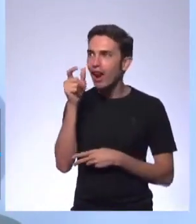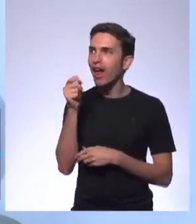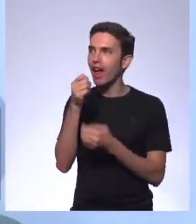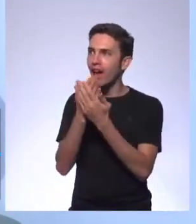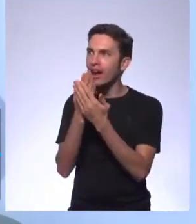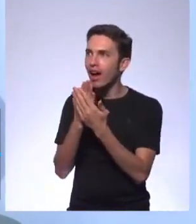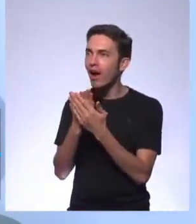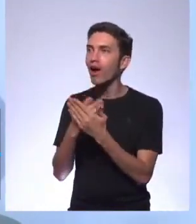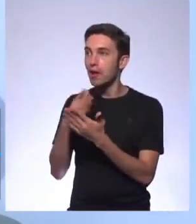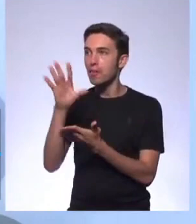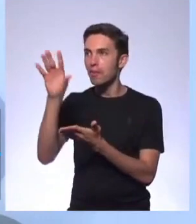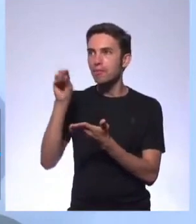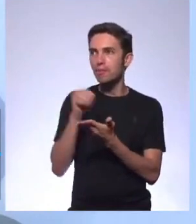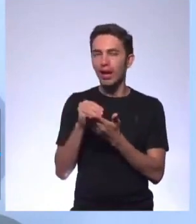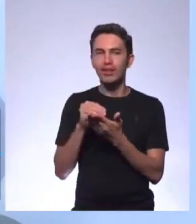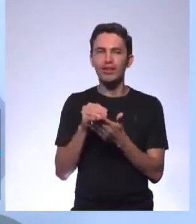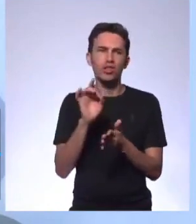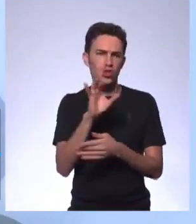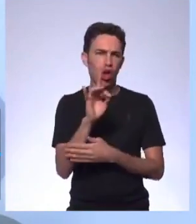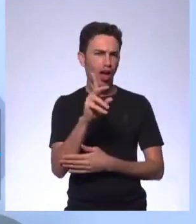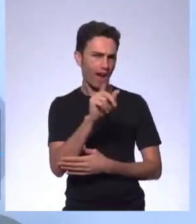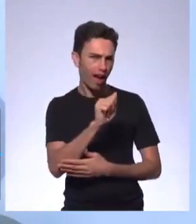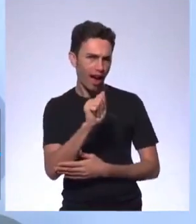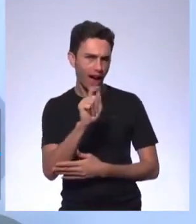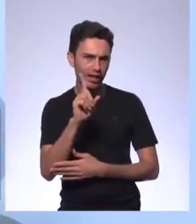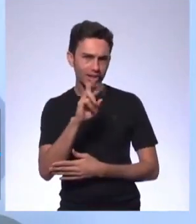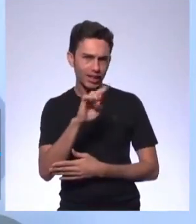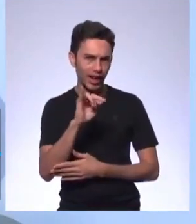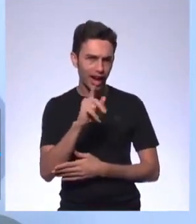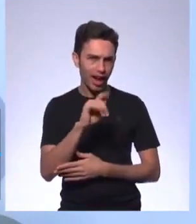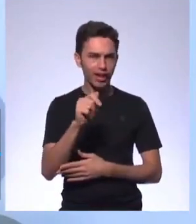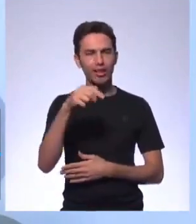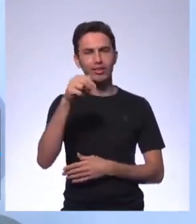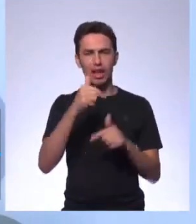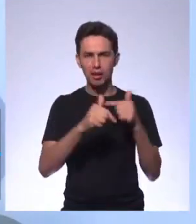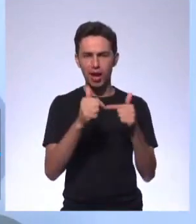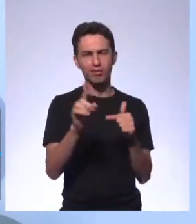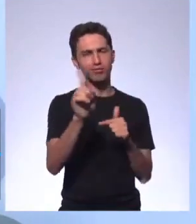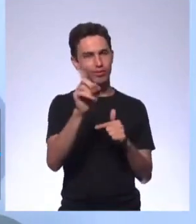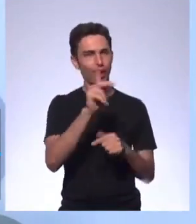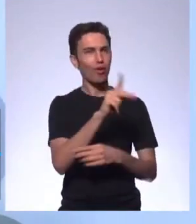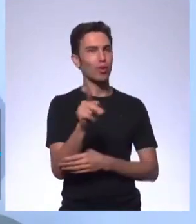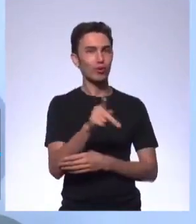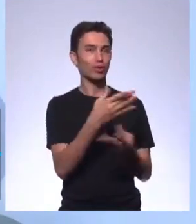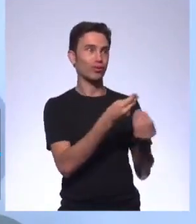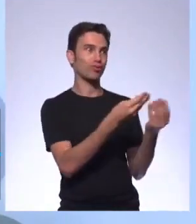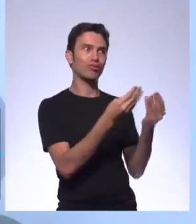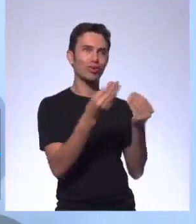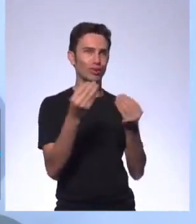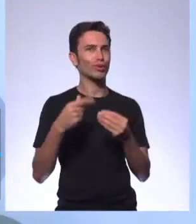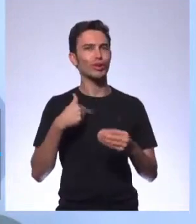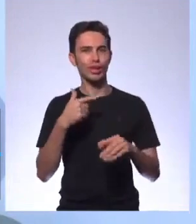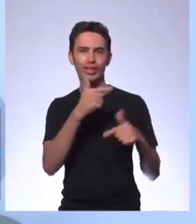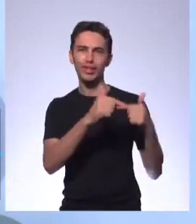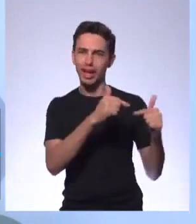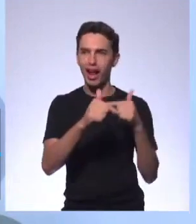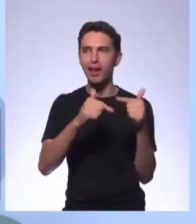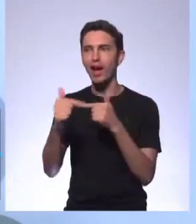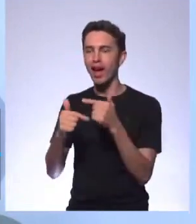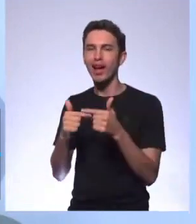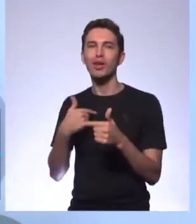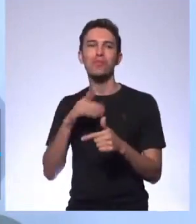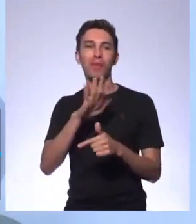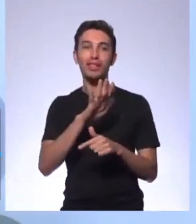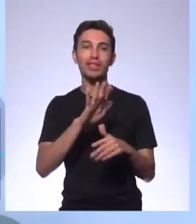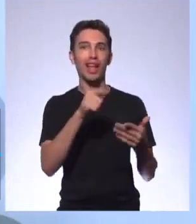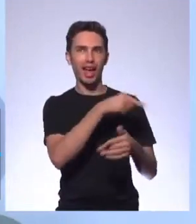Vários professores trabalham, gente, não é só a Adriana, mas eu estou trazendo ela aqui porque foram vários que ela trouxe para mim, da literatura